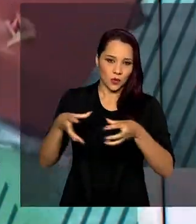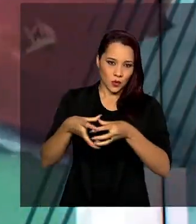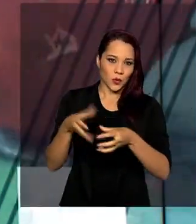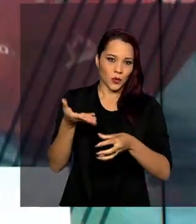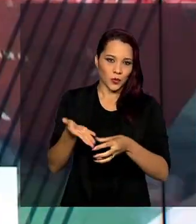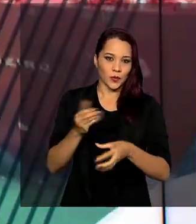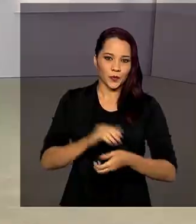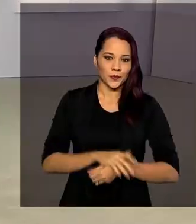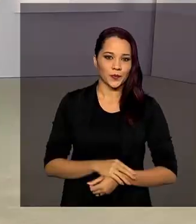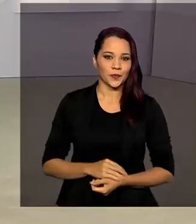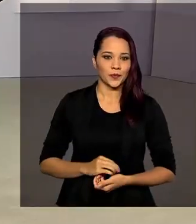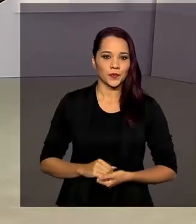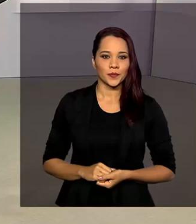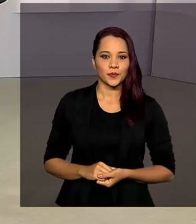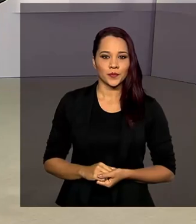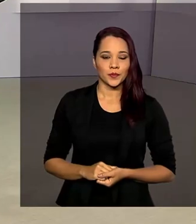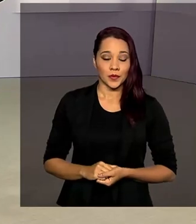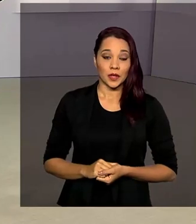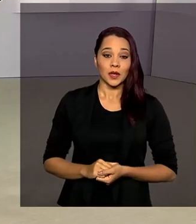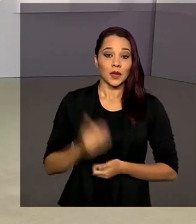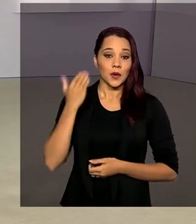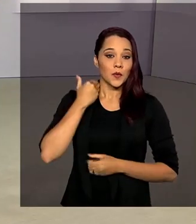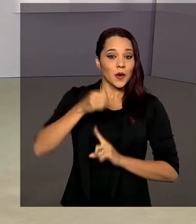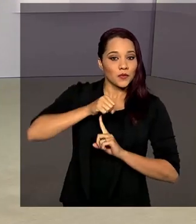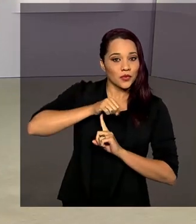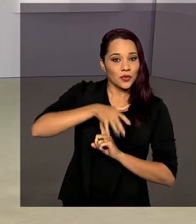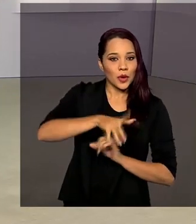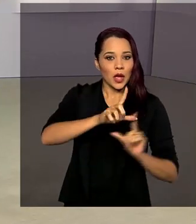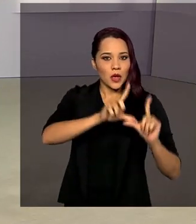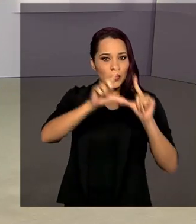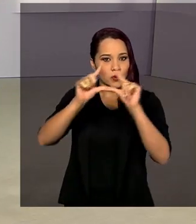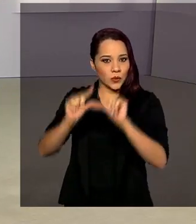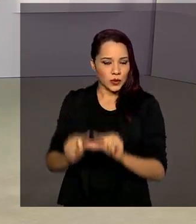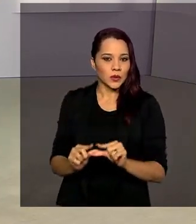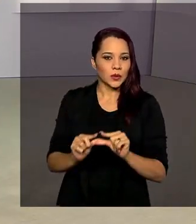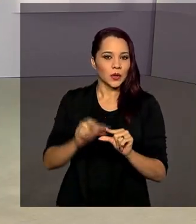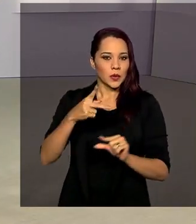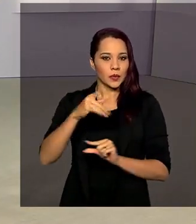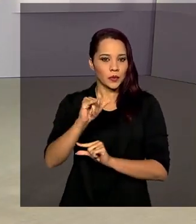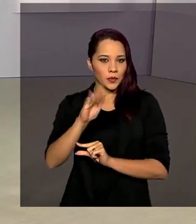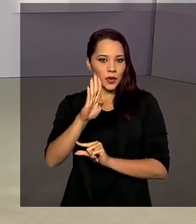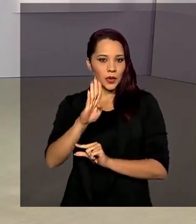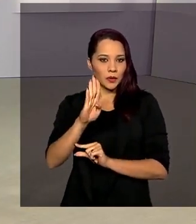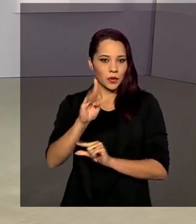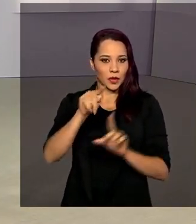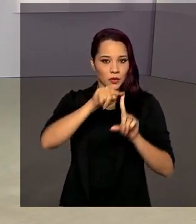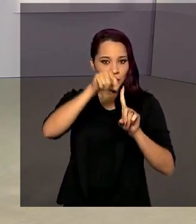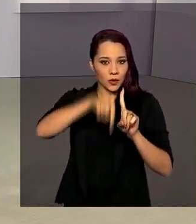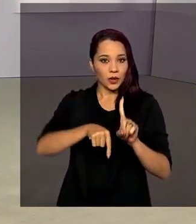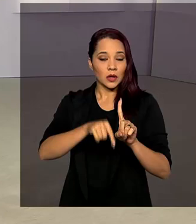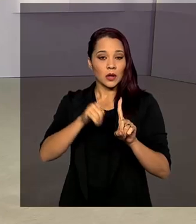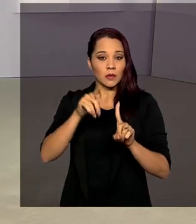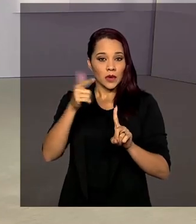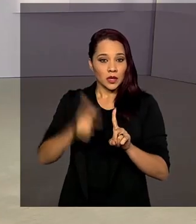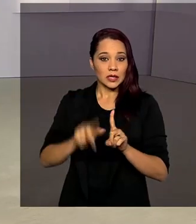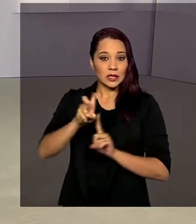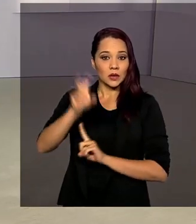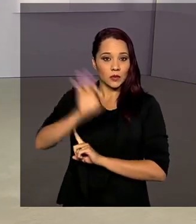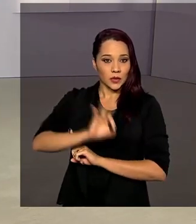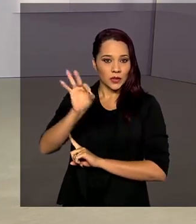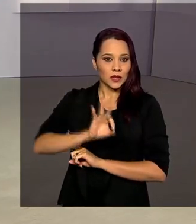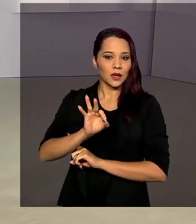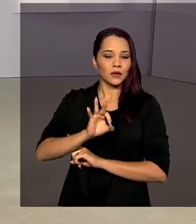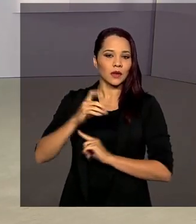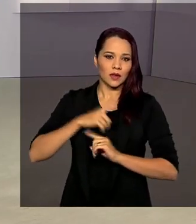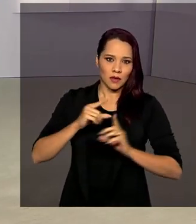desse grupo. E o Banco Central reduziu a projeção de queda do PIB este ano para 5% e